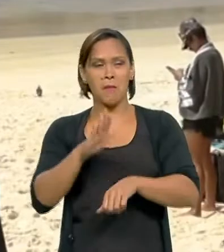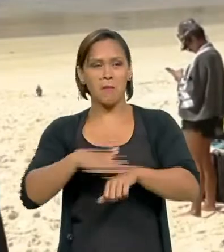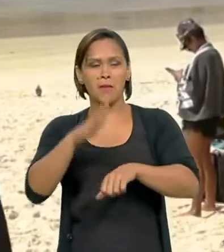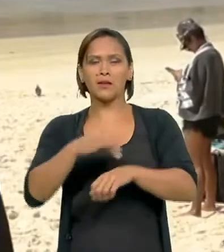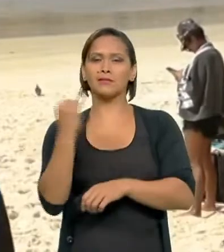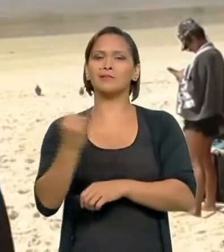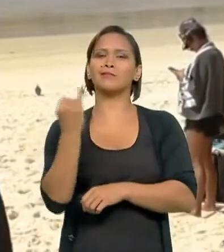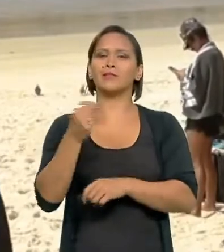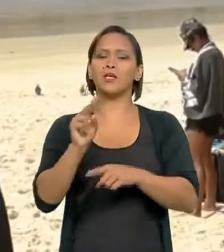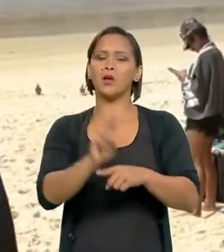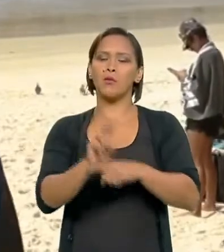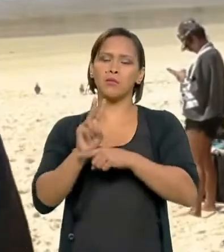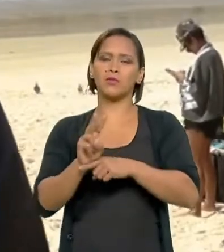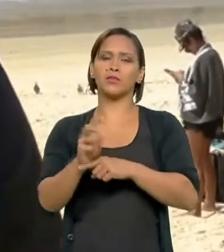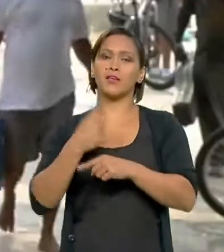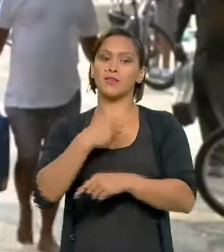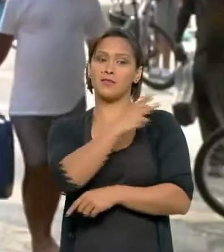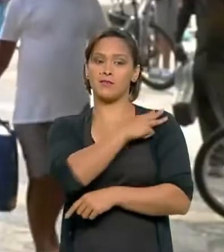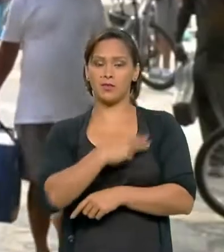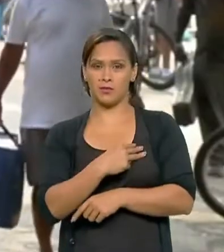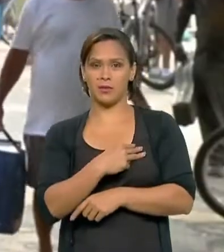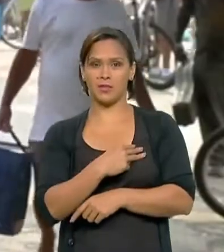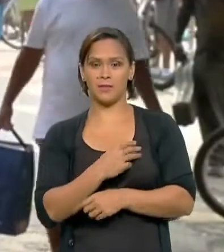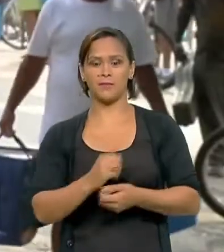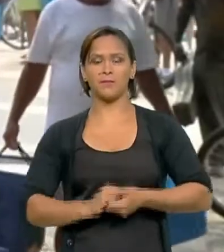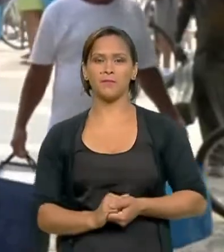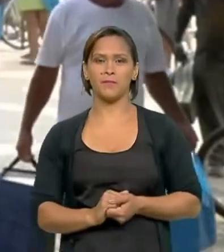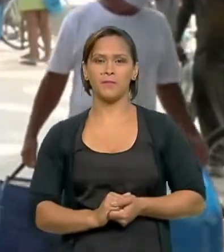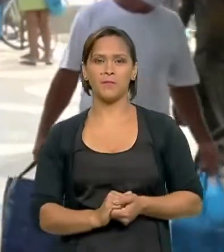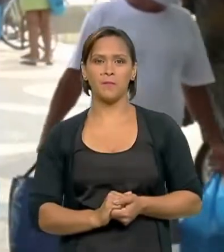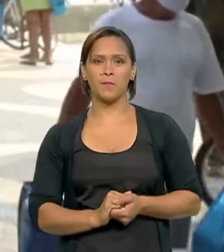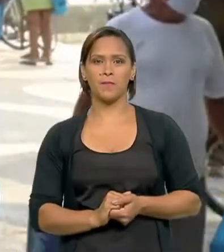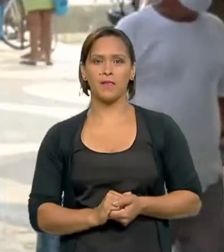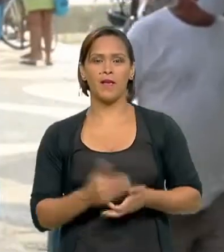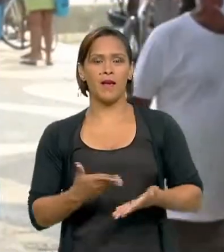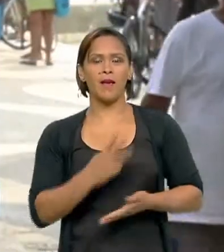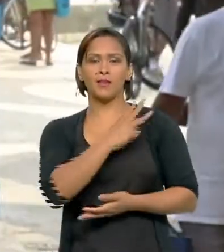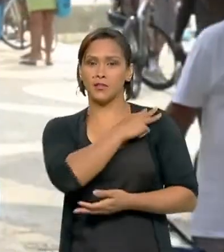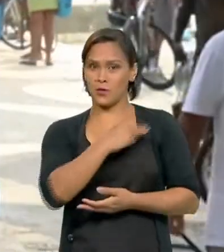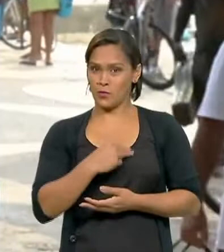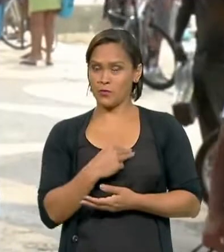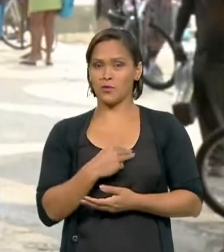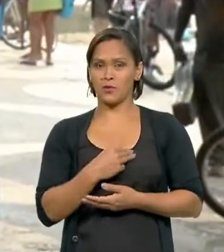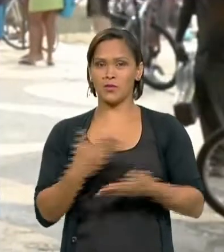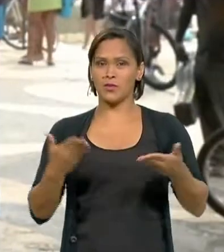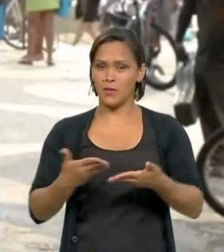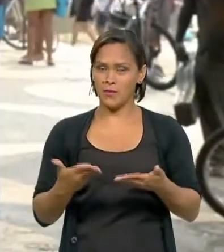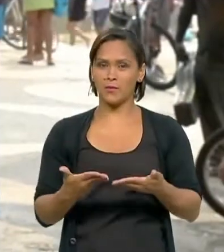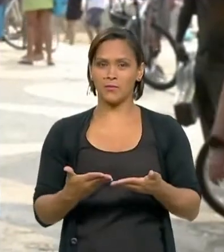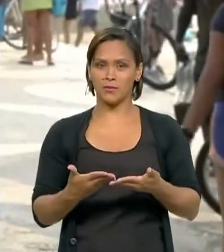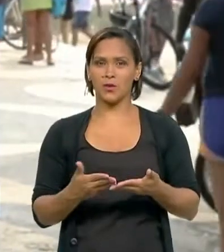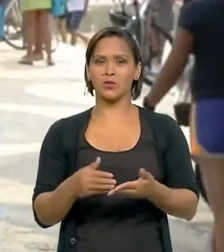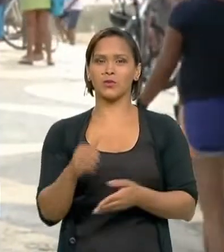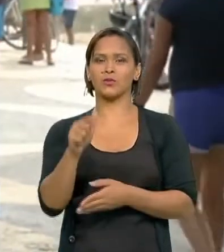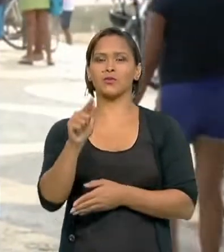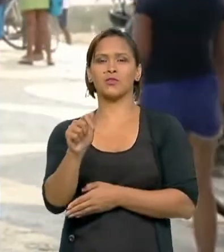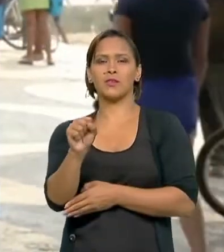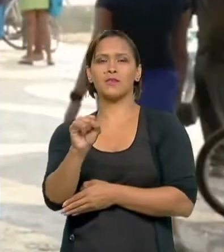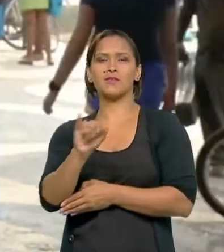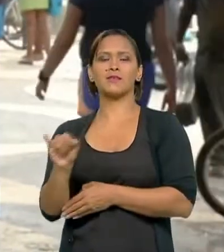preservar se eu fosse ministro. Se eu fosse ministro do gabinete de segurança institucional,